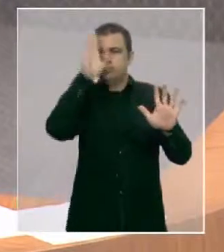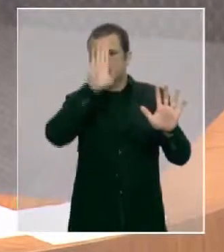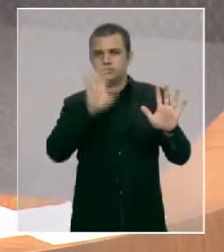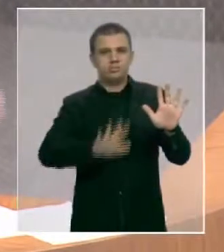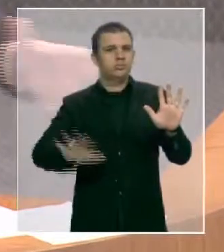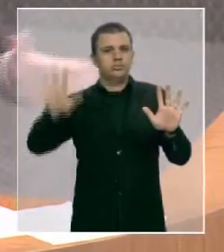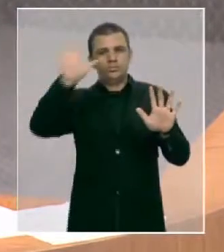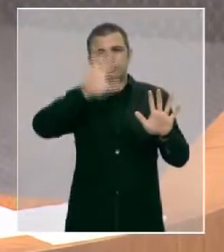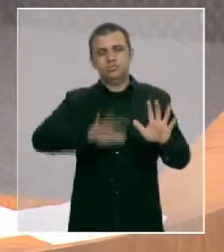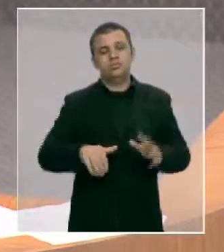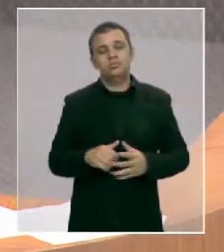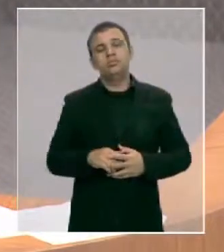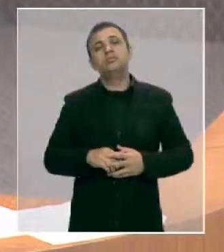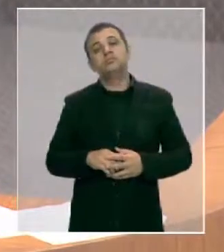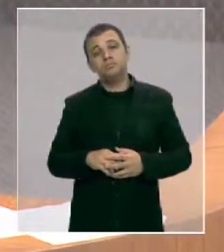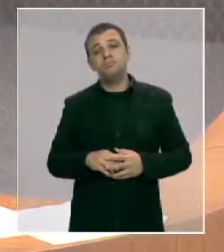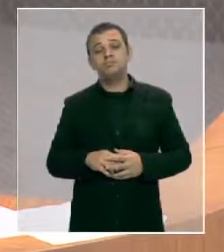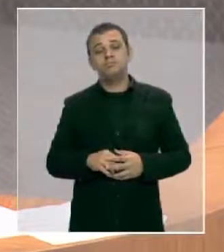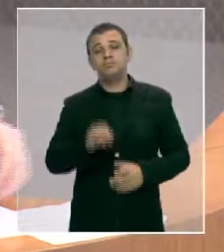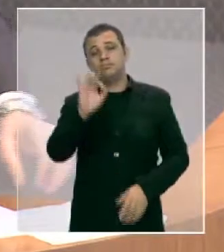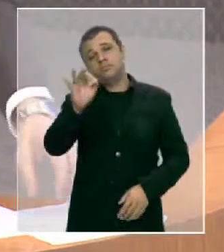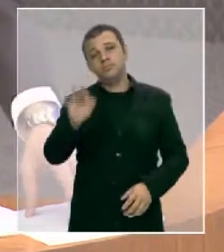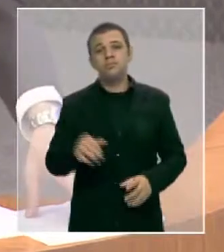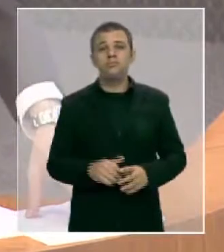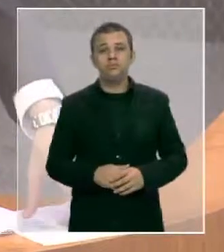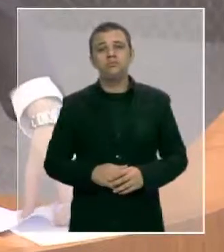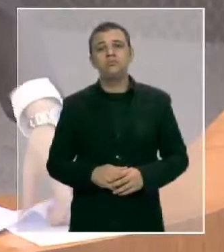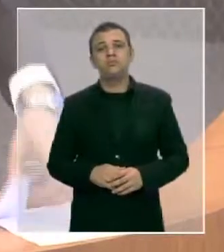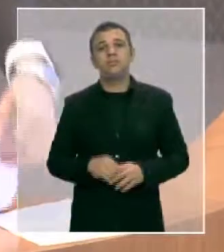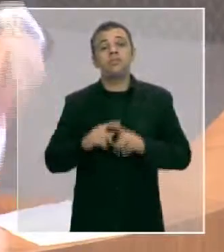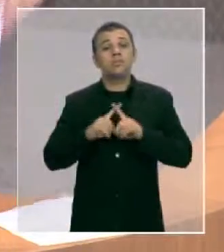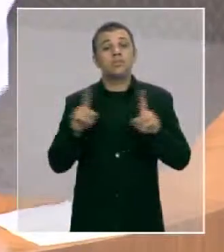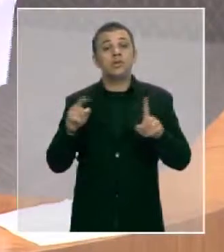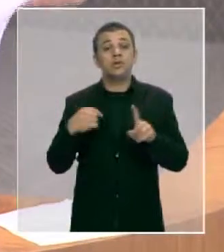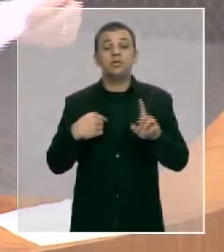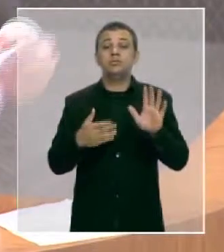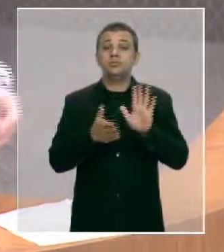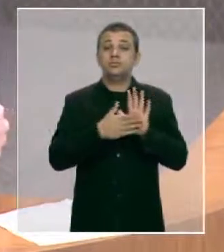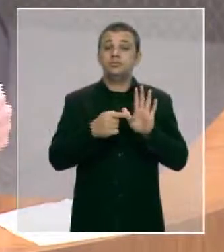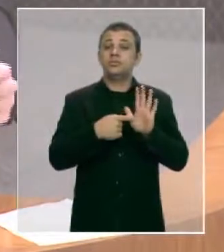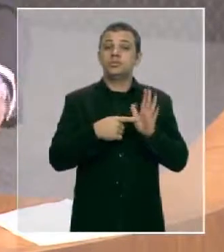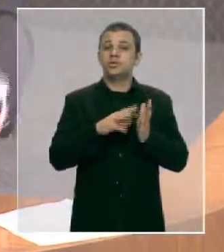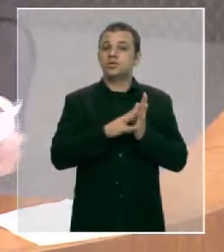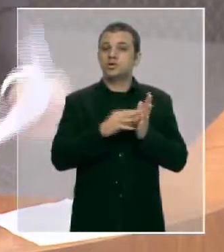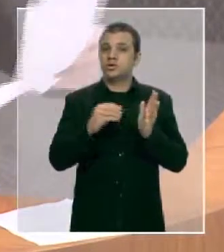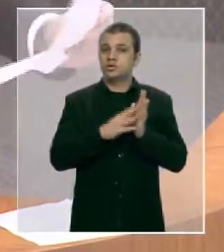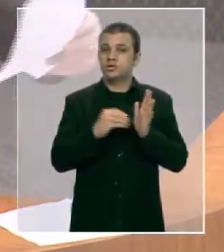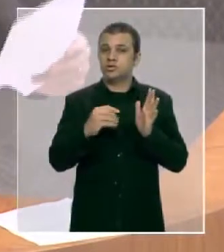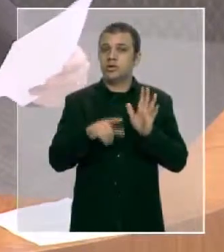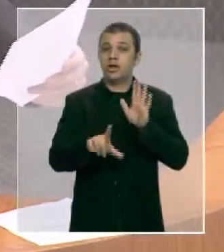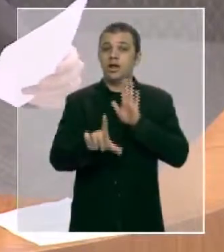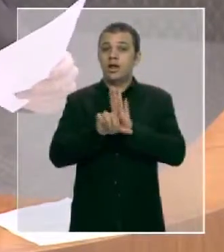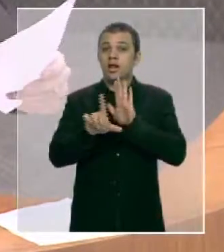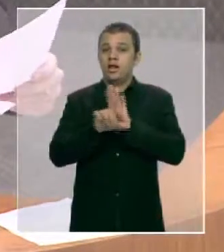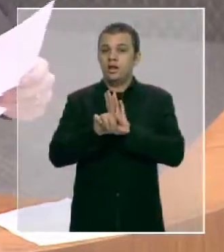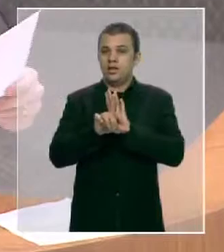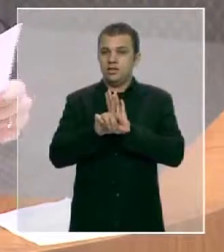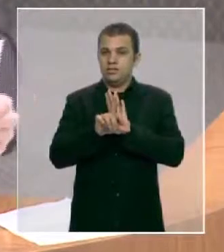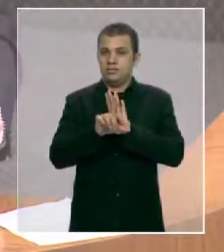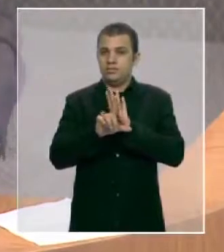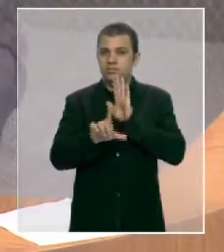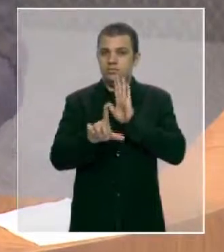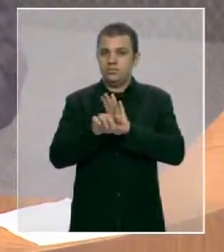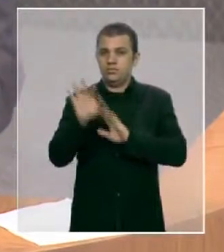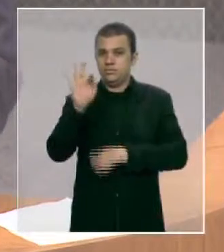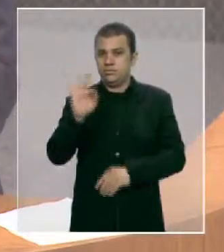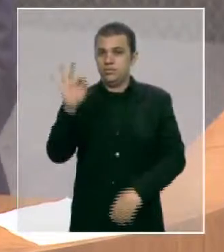Muito bem, eu trouxe aqui cópia da lei federal, a